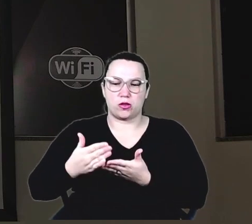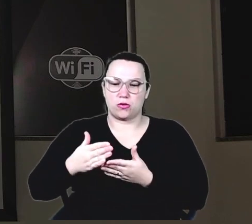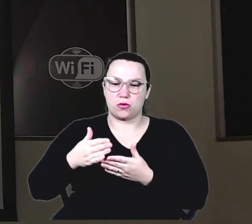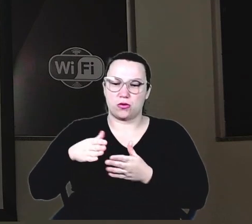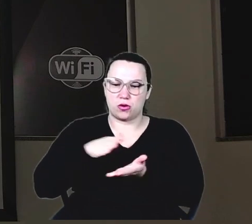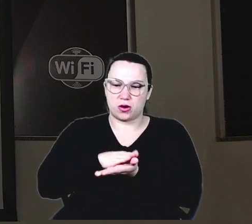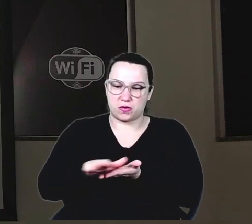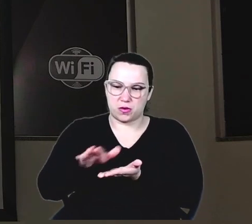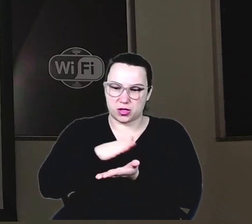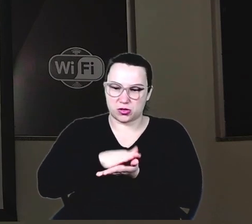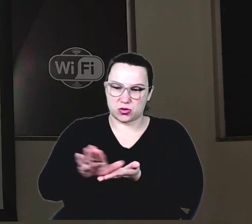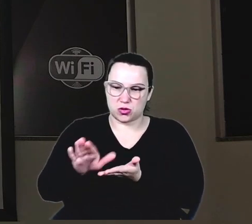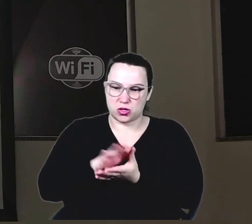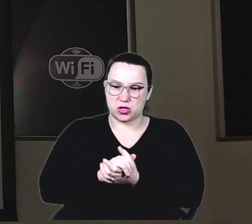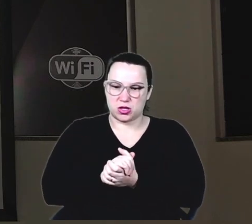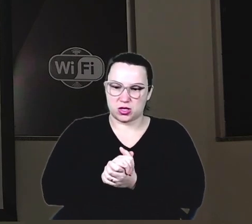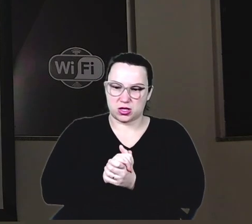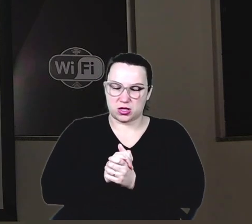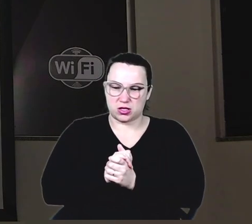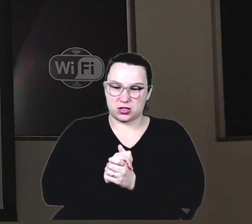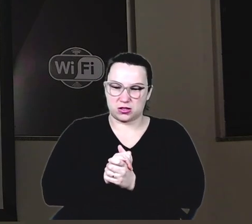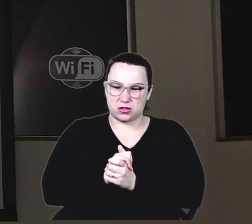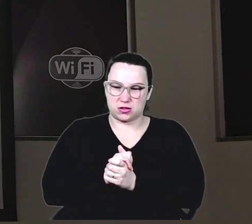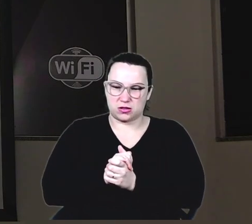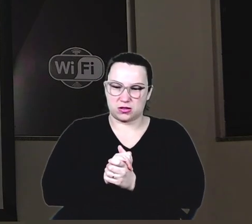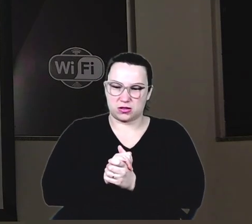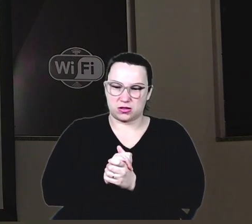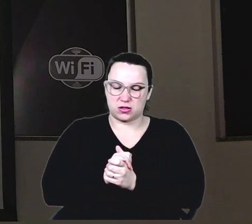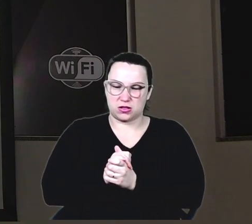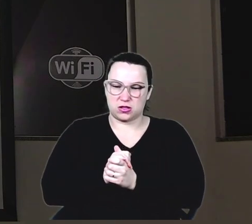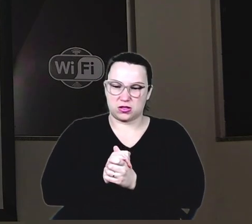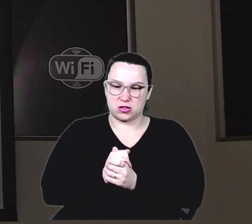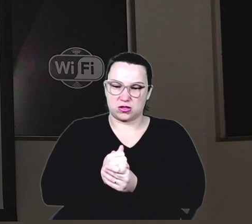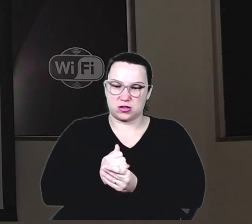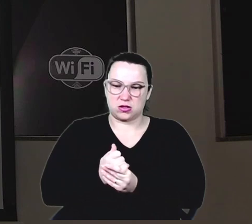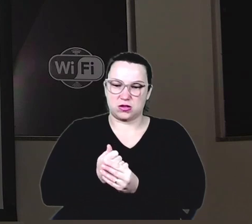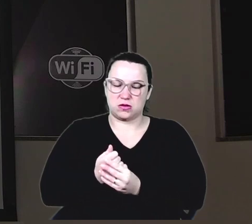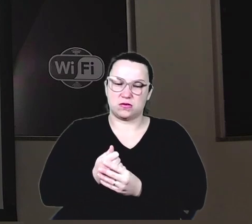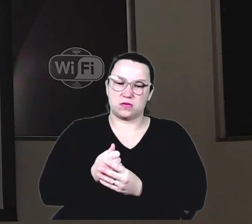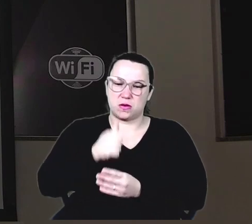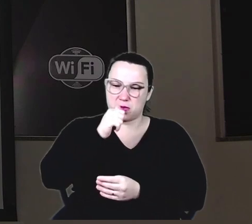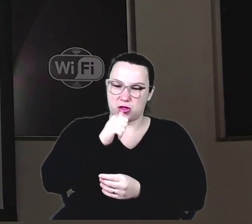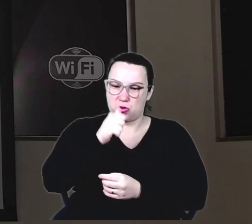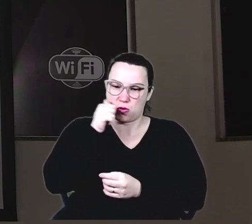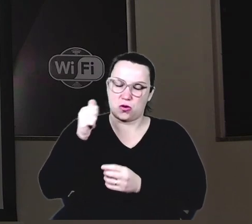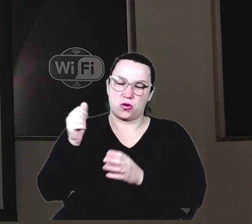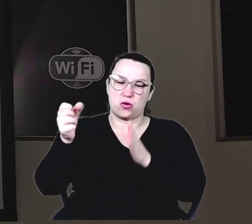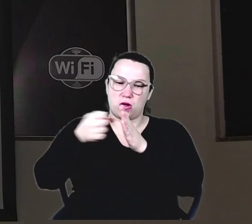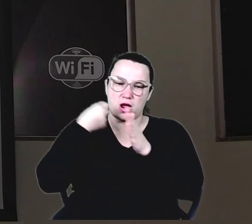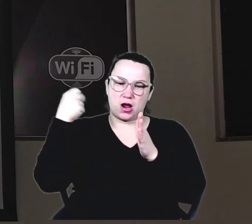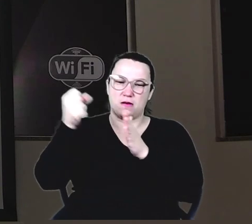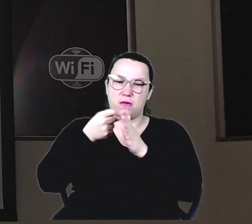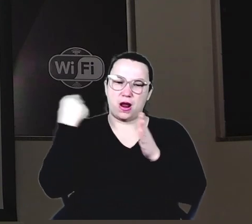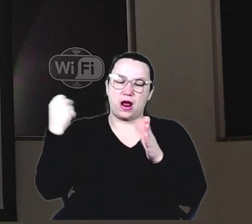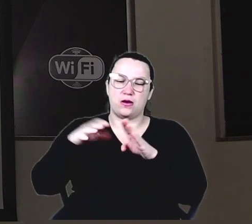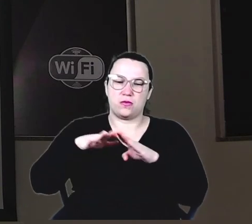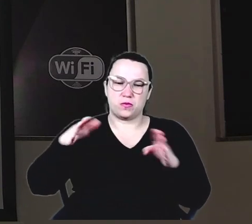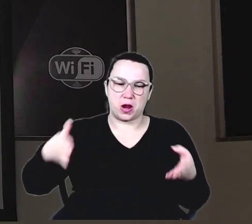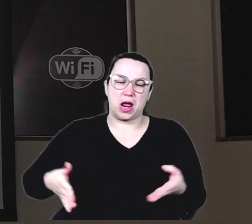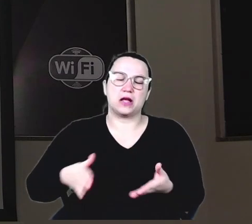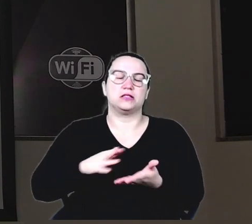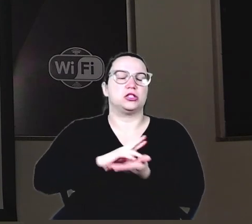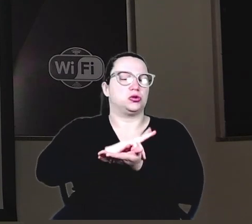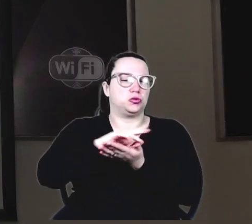10... Olha, meu Deus, que estou enroscada. Desktop, bebedouros, armário, mesa, enfim, tudo isso foi